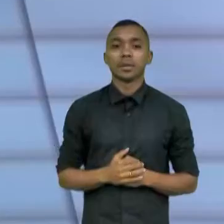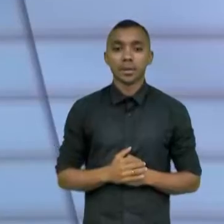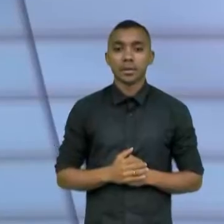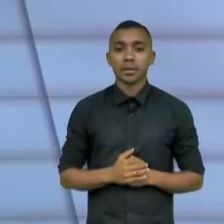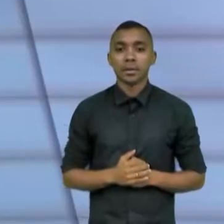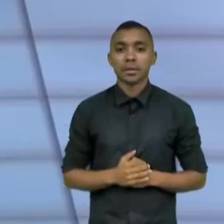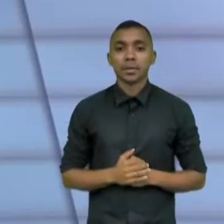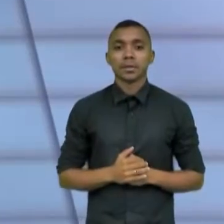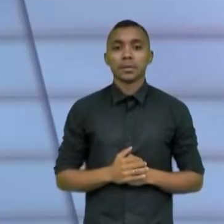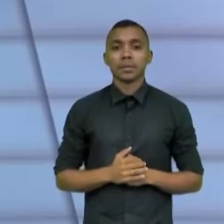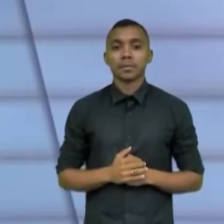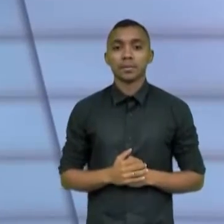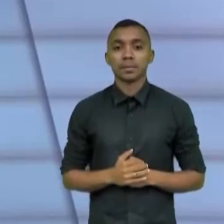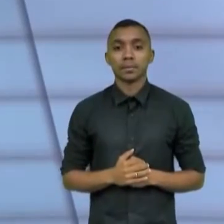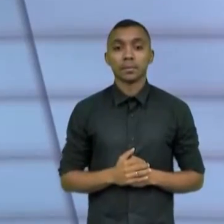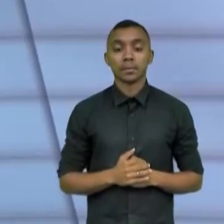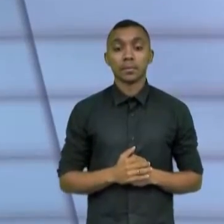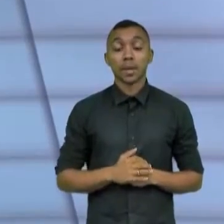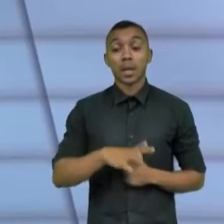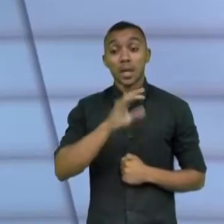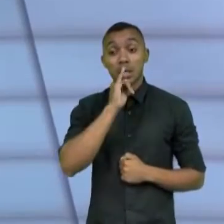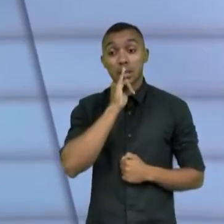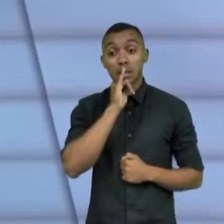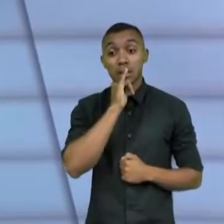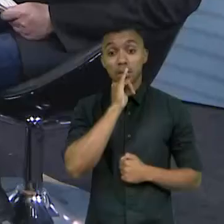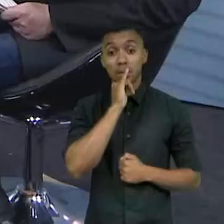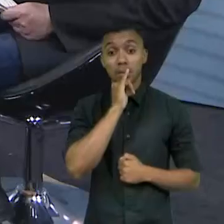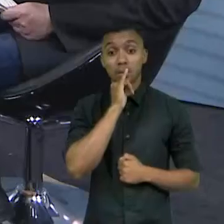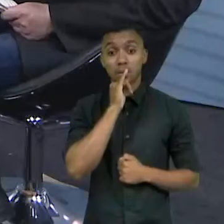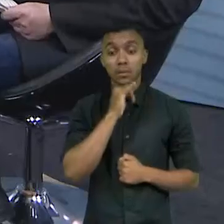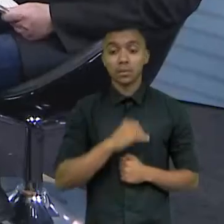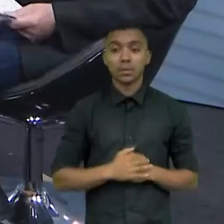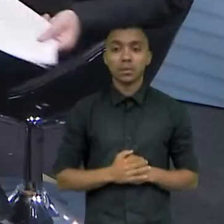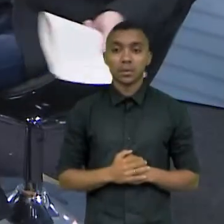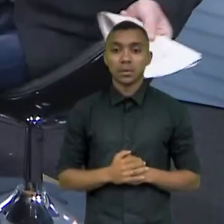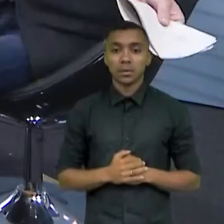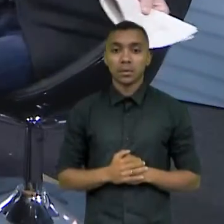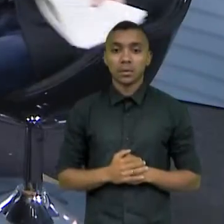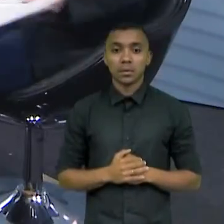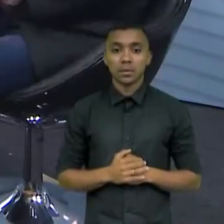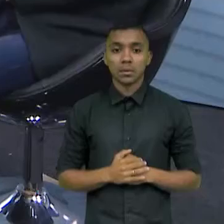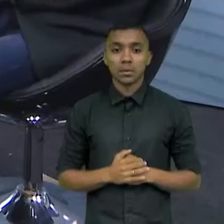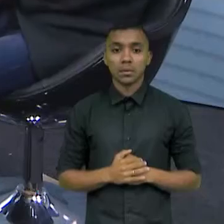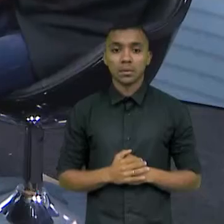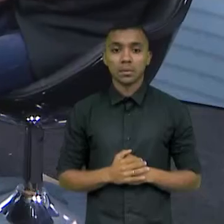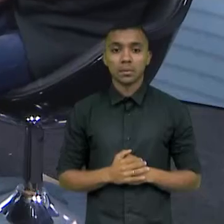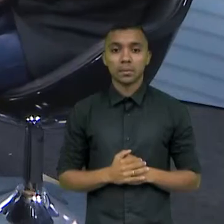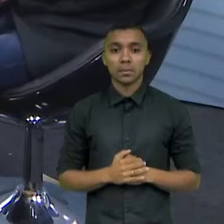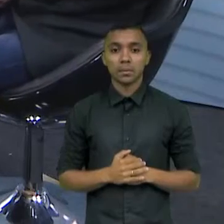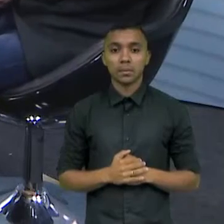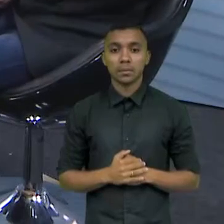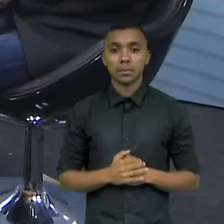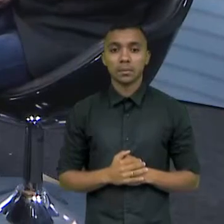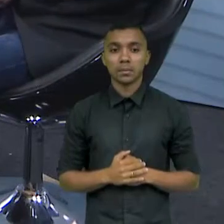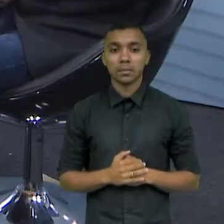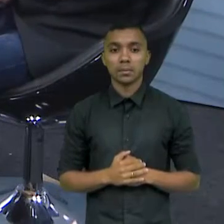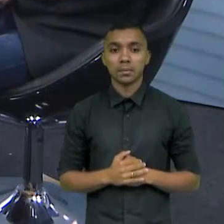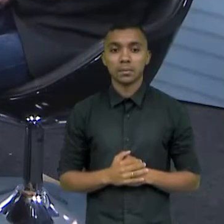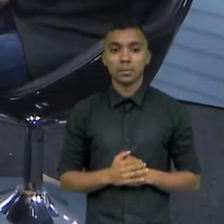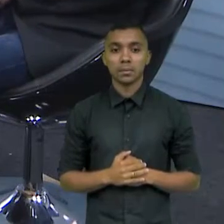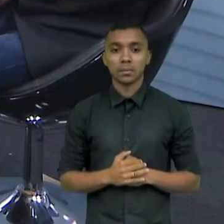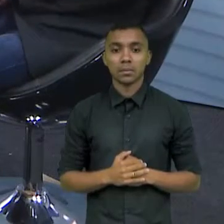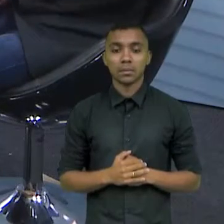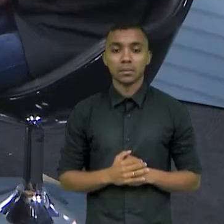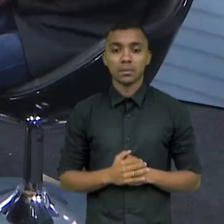naquele território. Imagine uma empresa... Isso espalhando, por exemplo, pela periferia de Fortaleza. A gente tem um impacto,